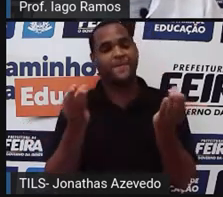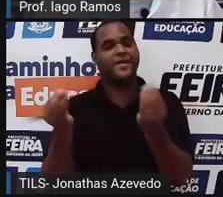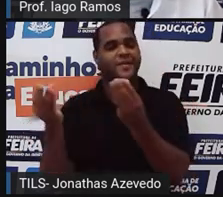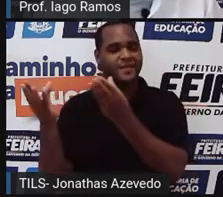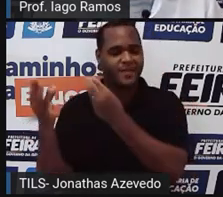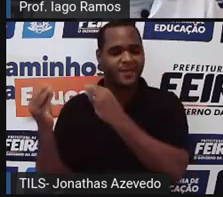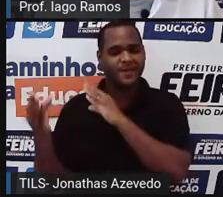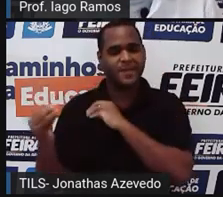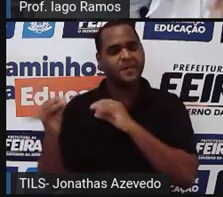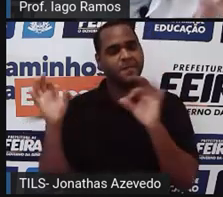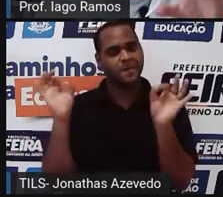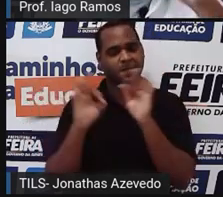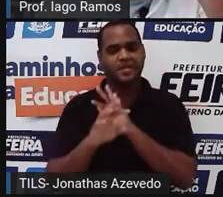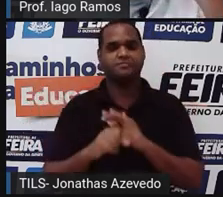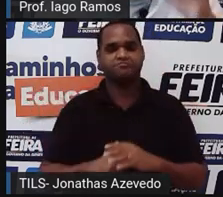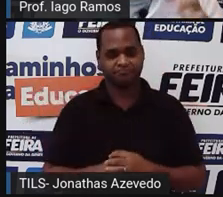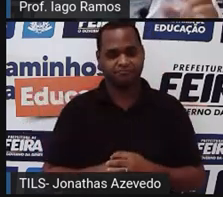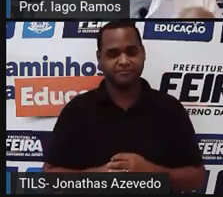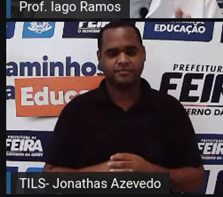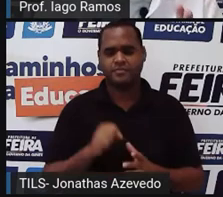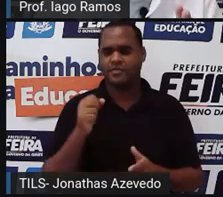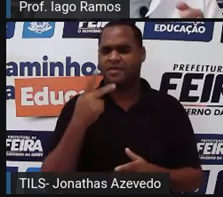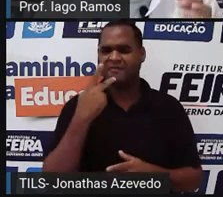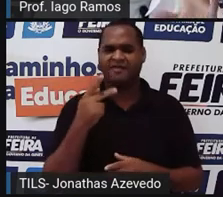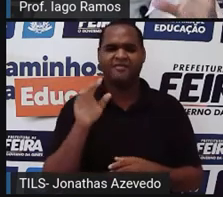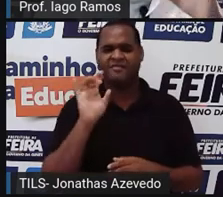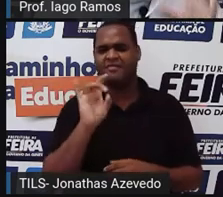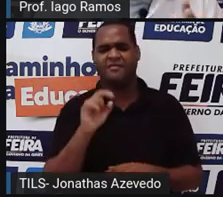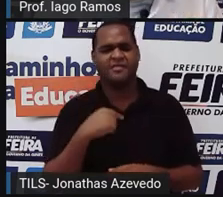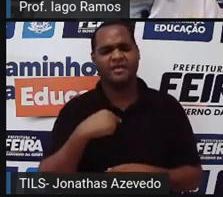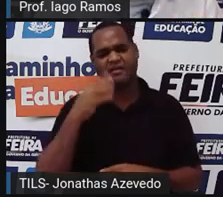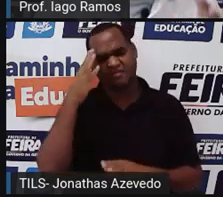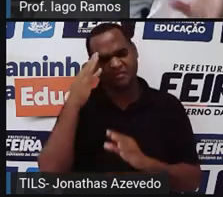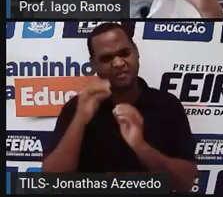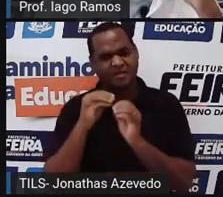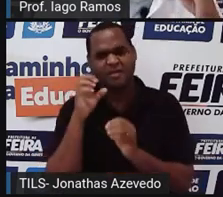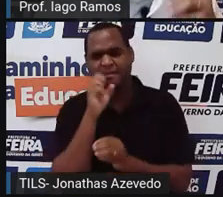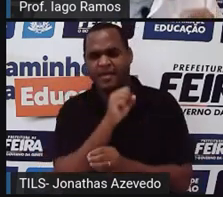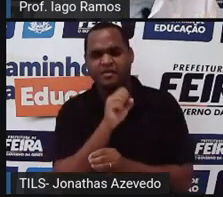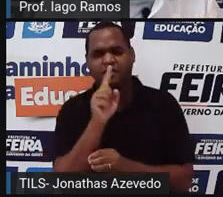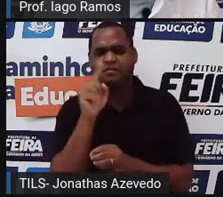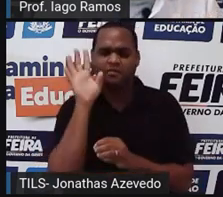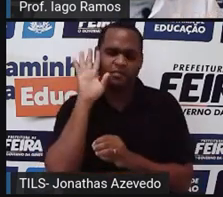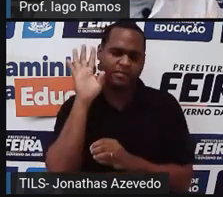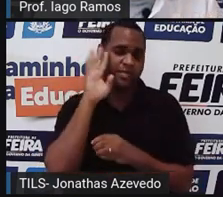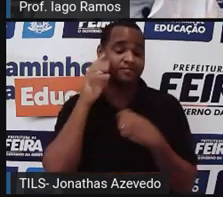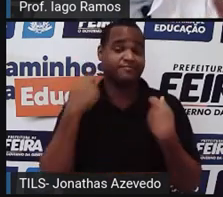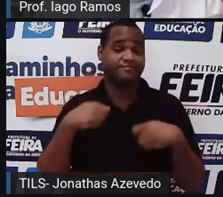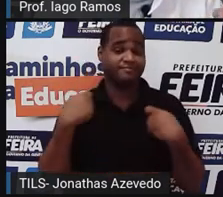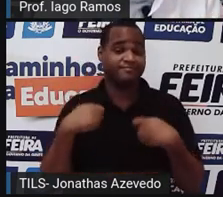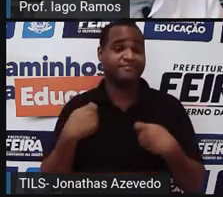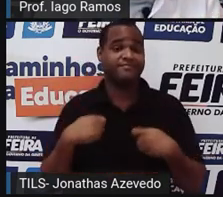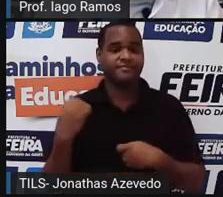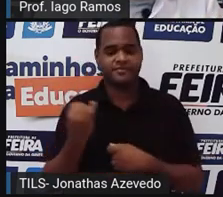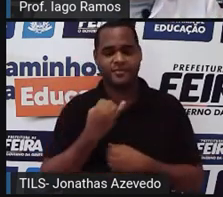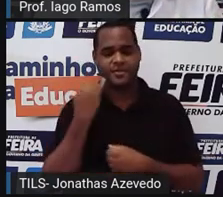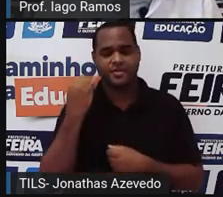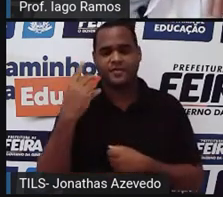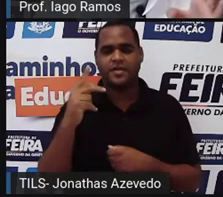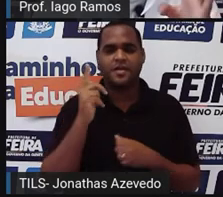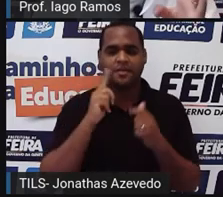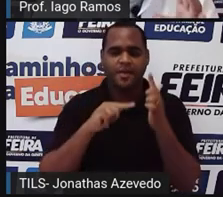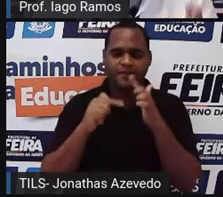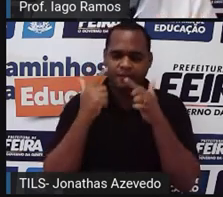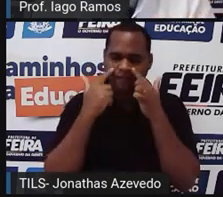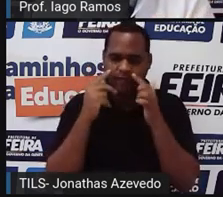você acha que entendeu bastante. Mas, assim, não fala assim rapidamente. Eu quero que você pense primeiro. De tudo que você foi